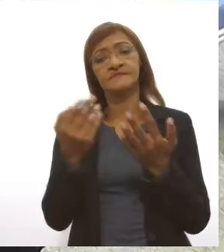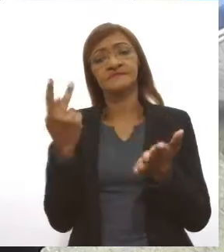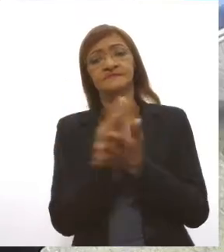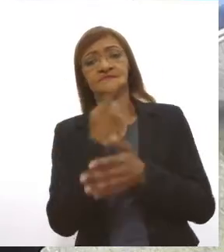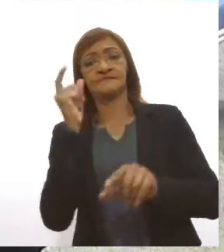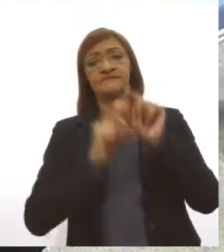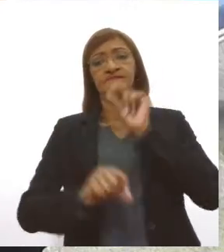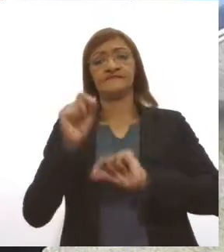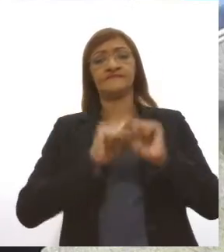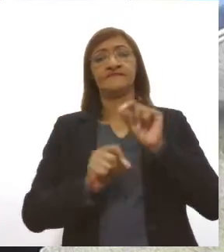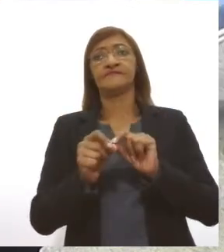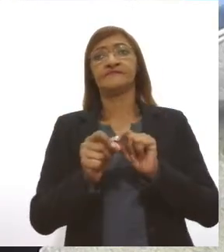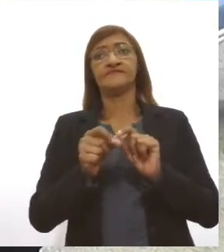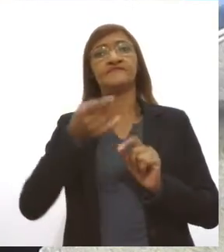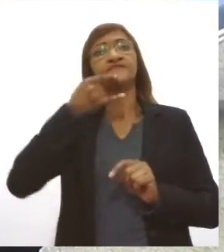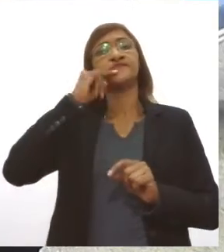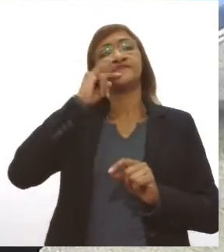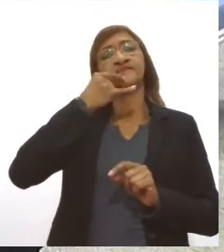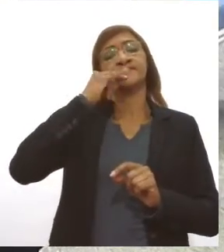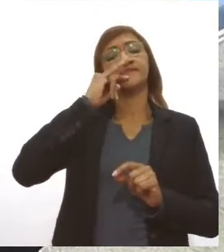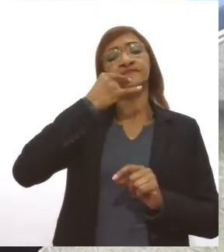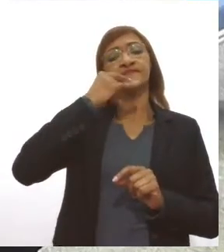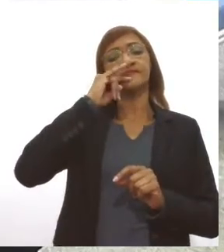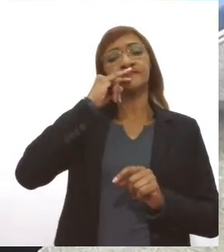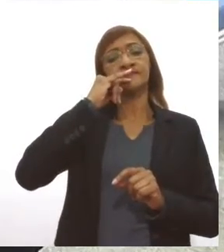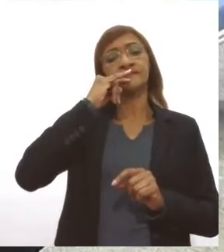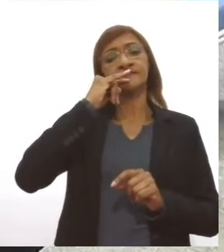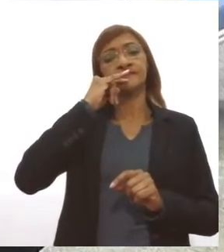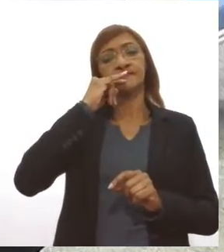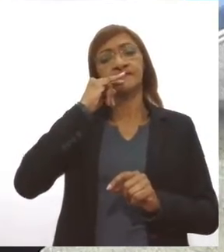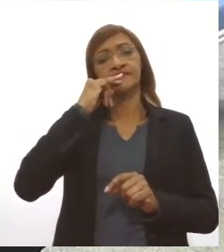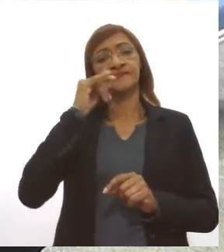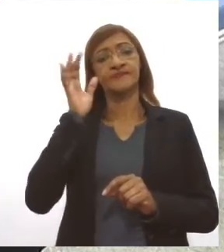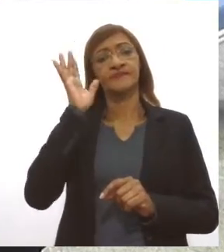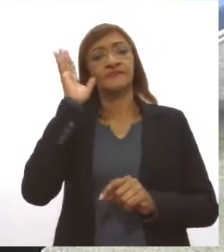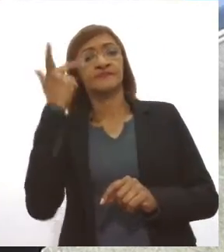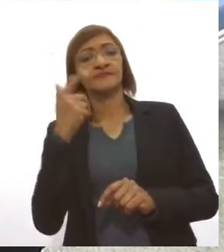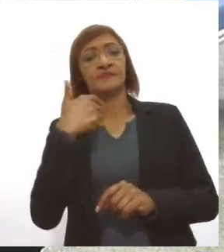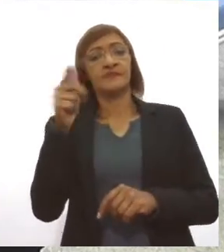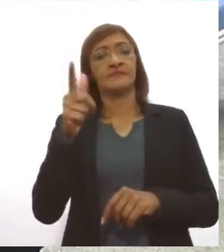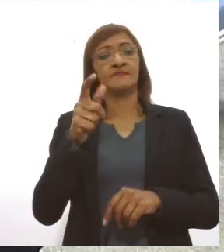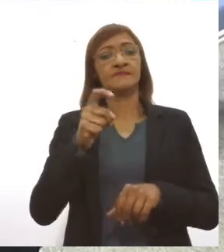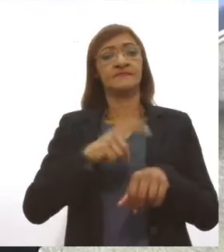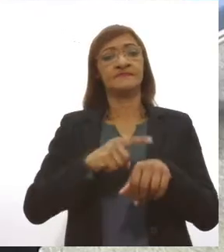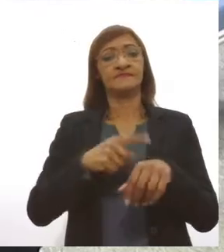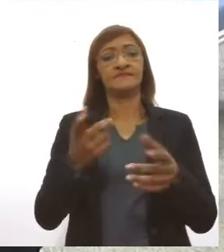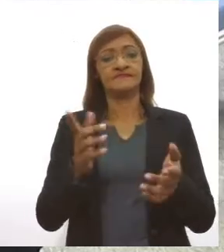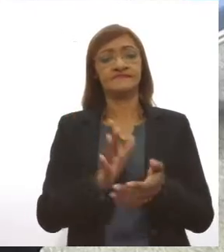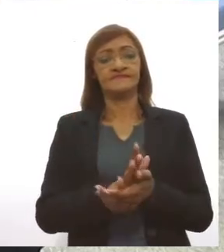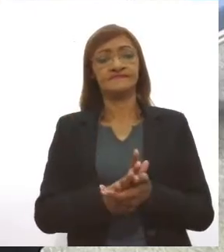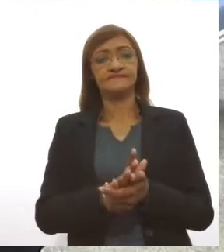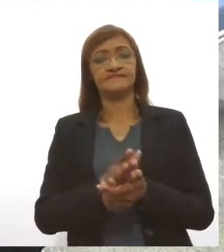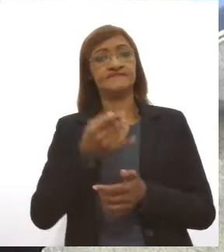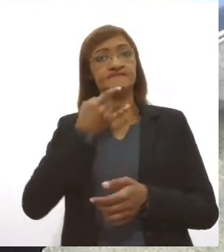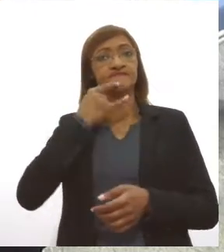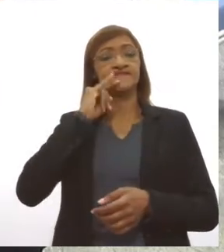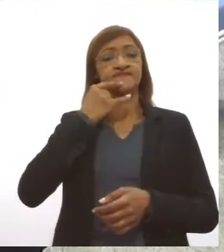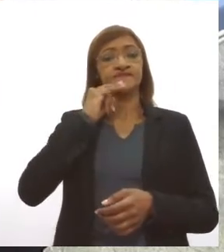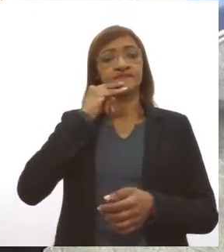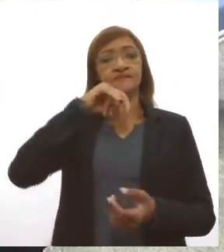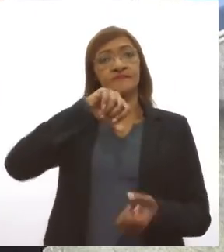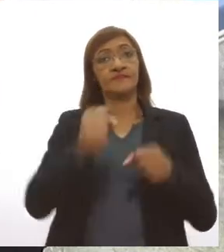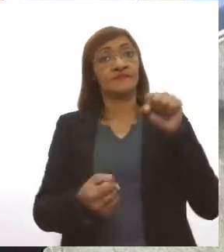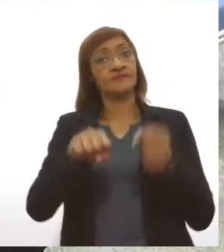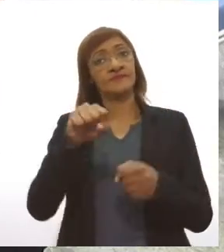consumo maior de bebidas alcoólicas e ocorre outra situação, álcool e automobilismo.